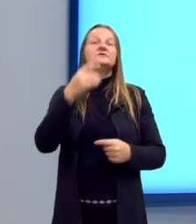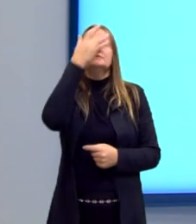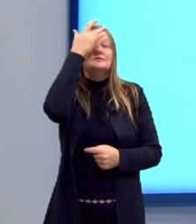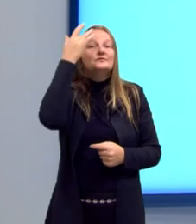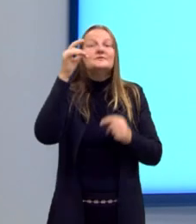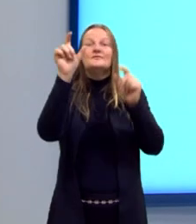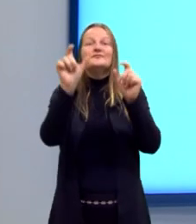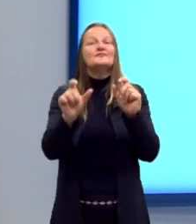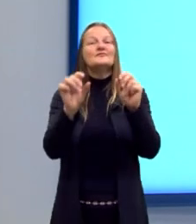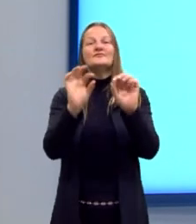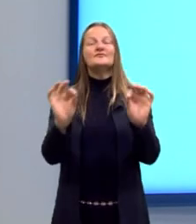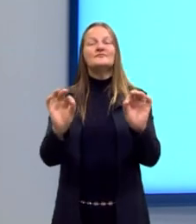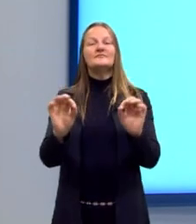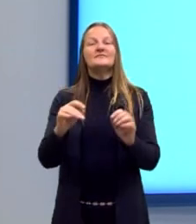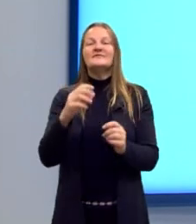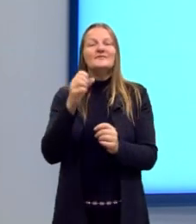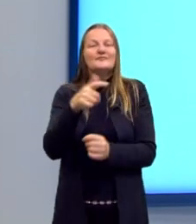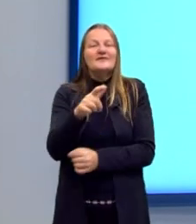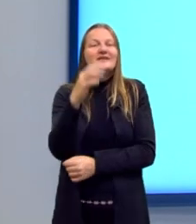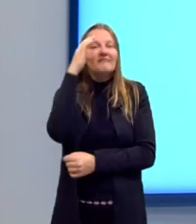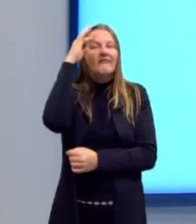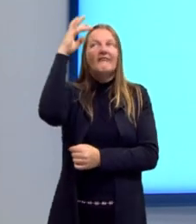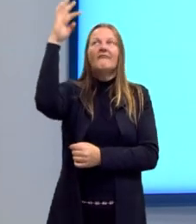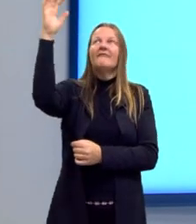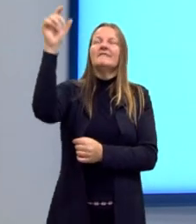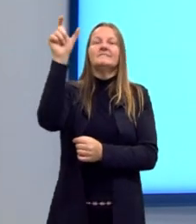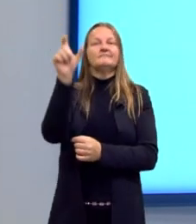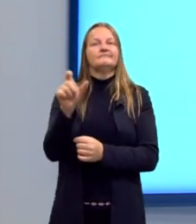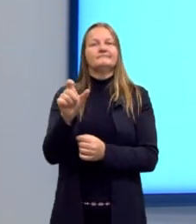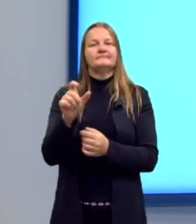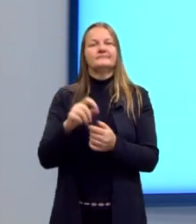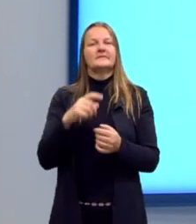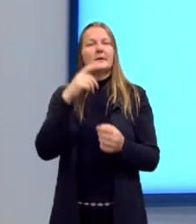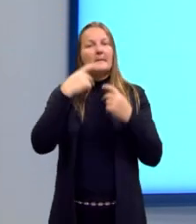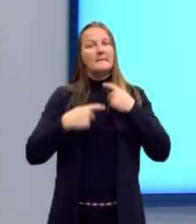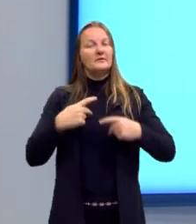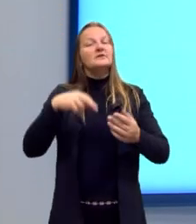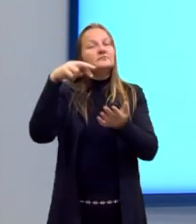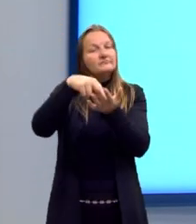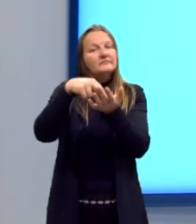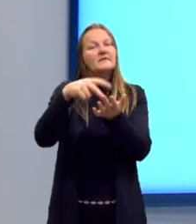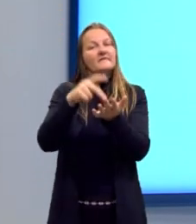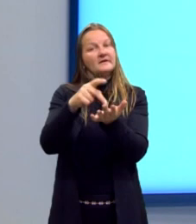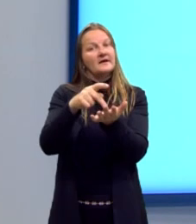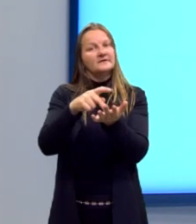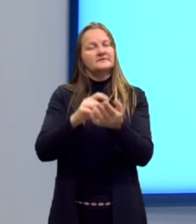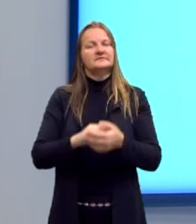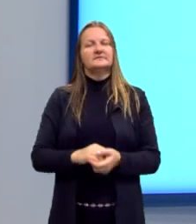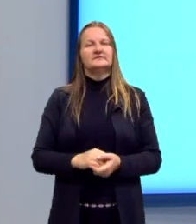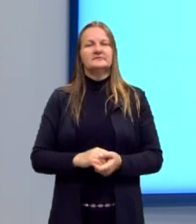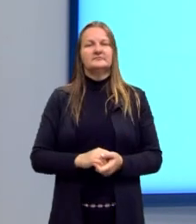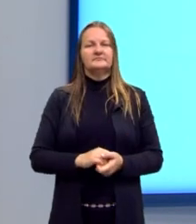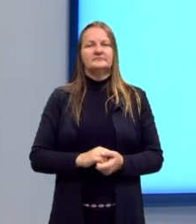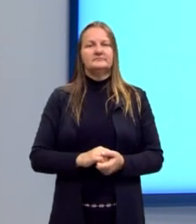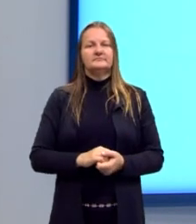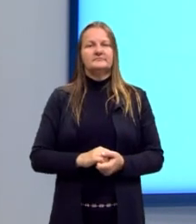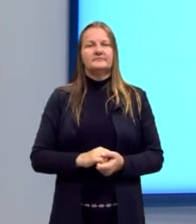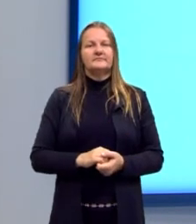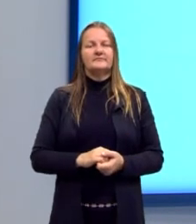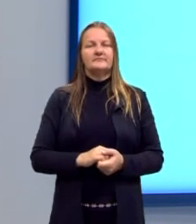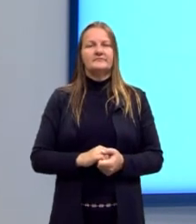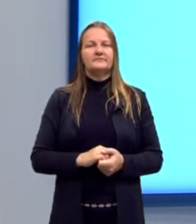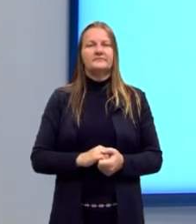idealizadas. Então nós vamos ter personagens reais e não aquelas que são idealizadas pela nossa mente.